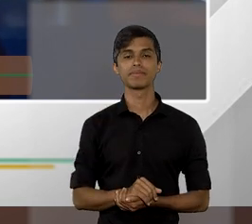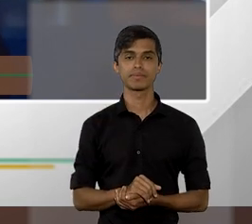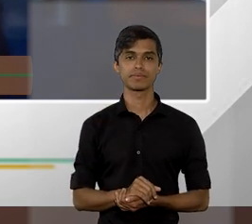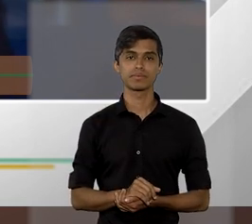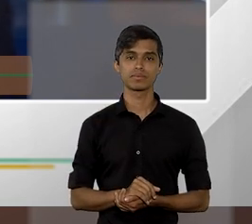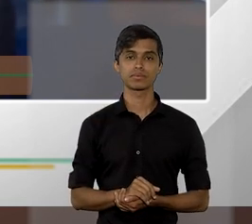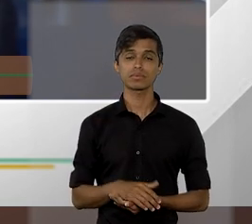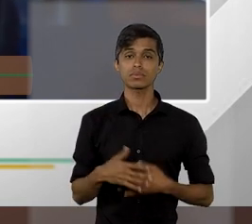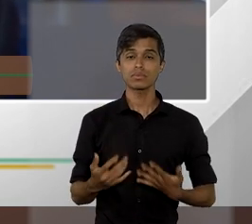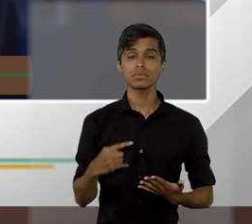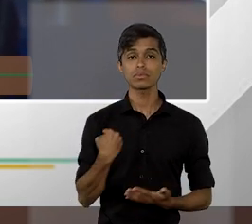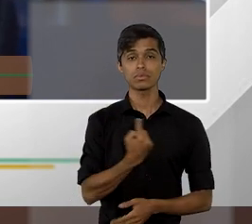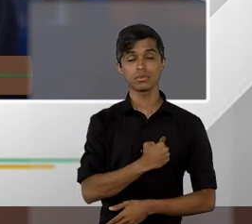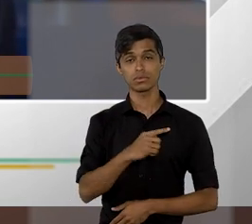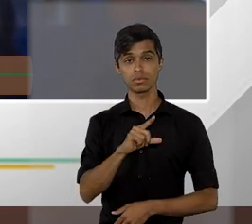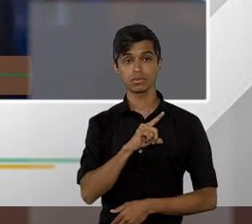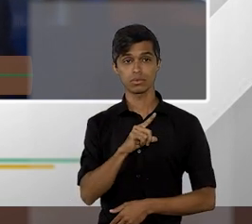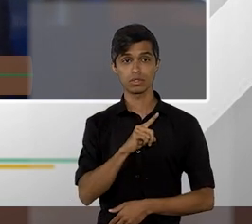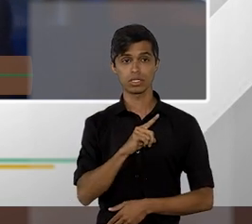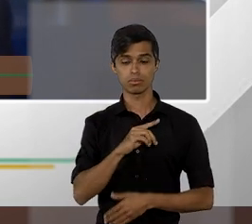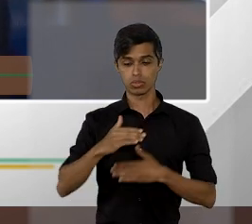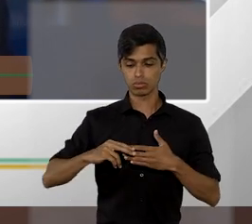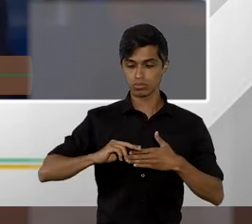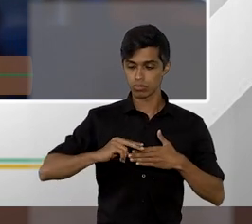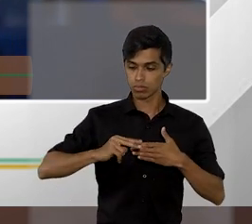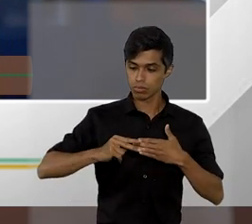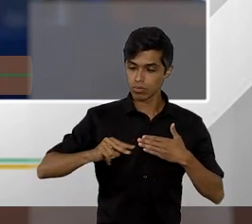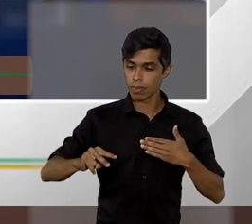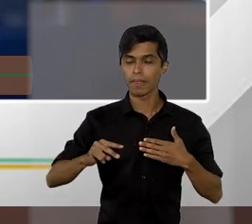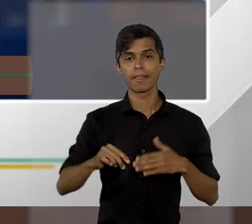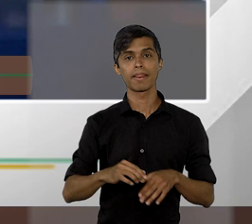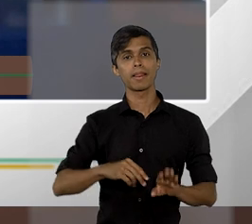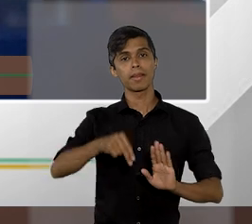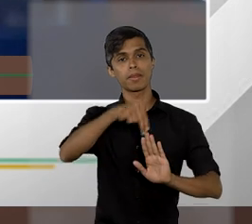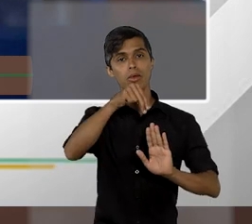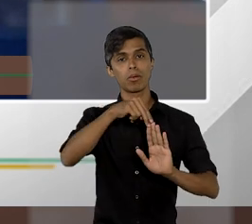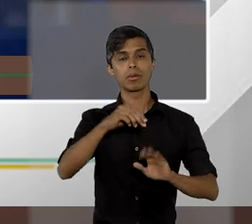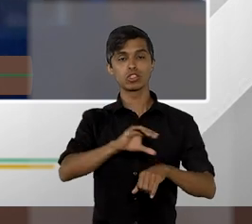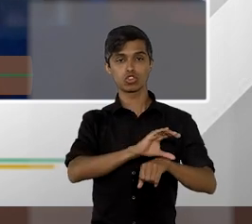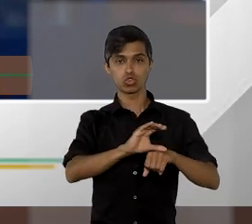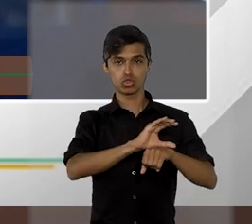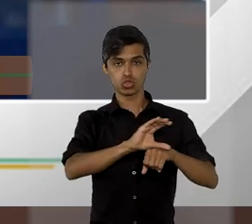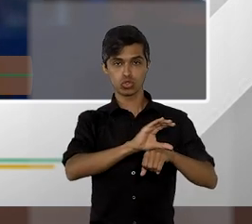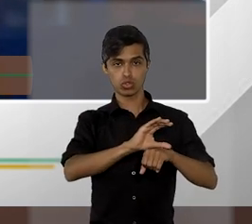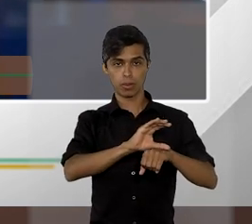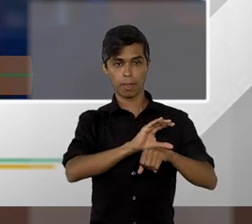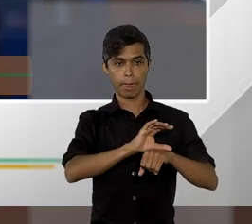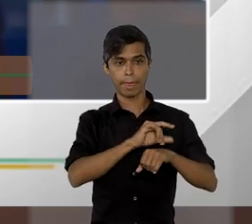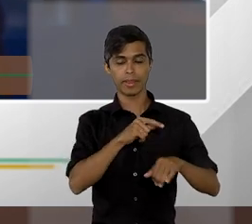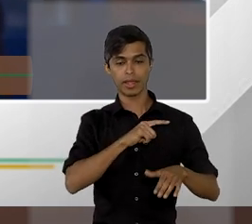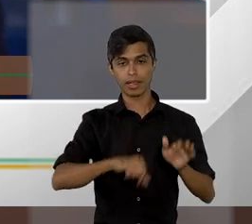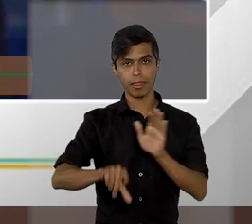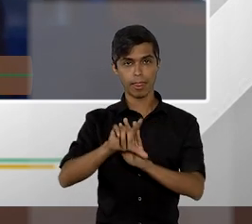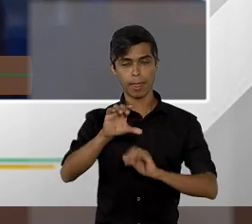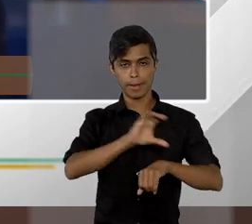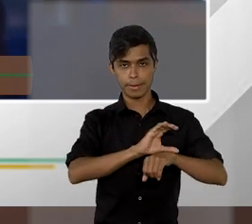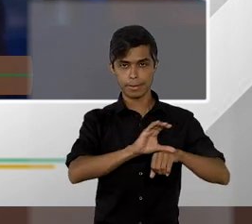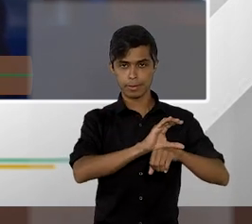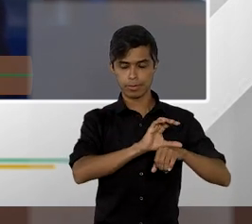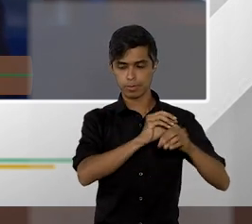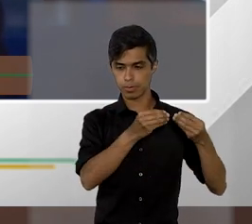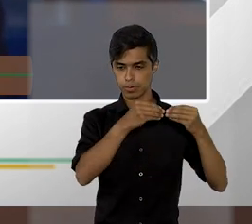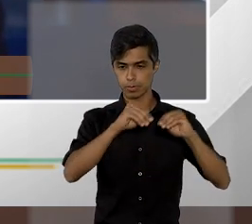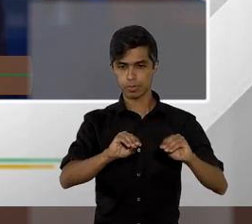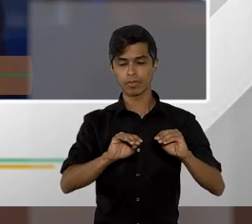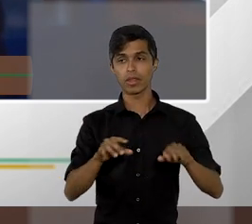por decorrência de norma constitucional, essa atribuição, a que fez referência o professor Paulo,